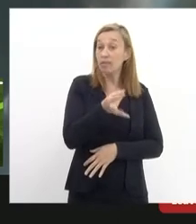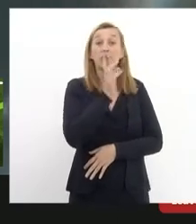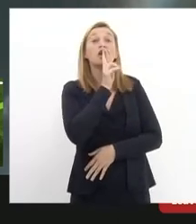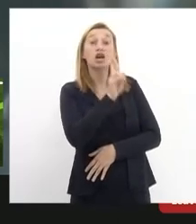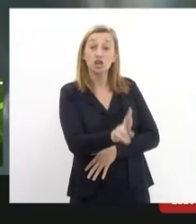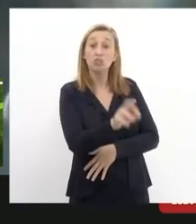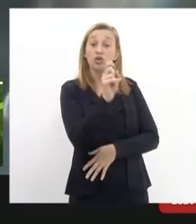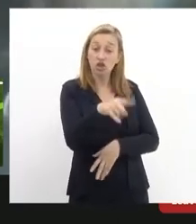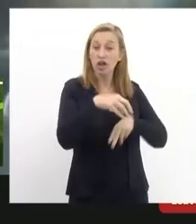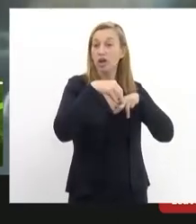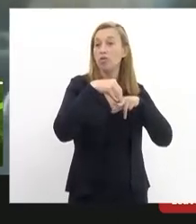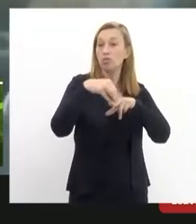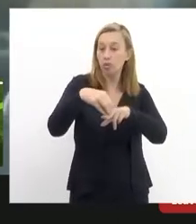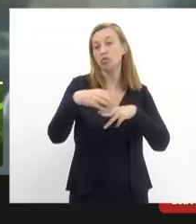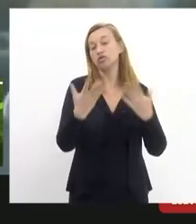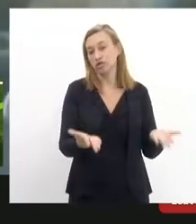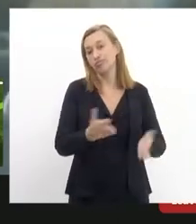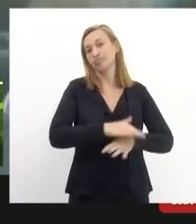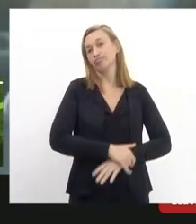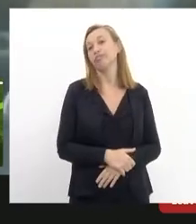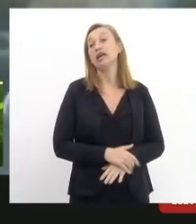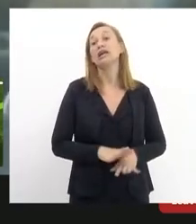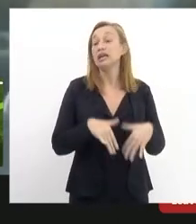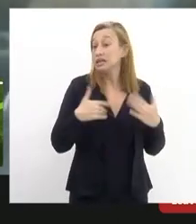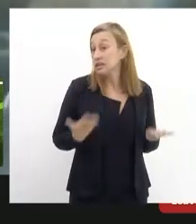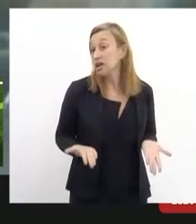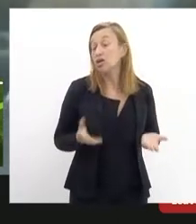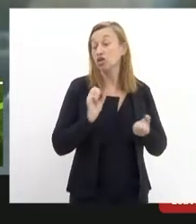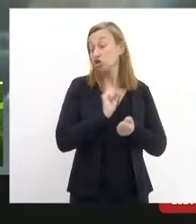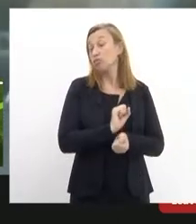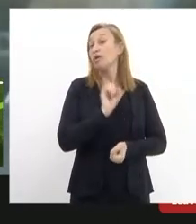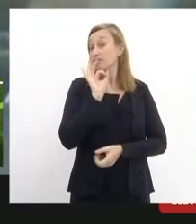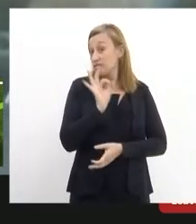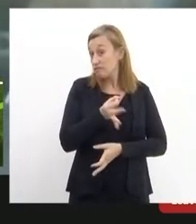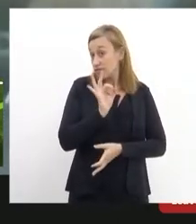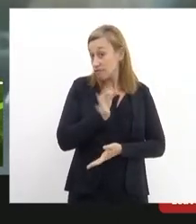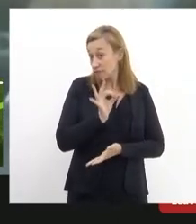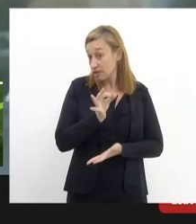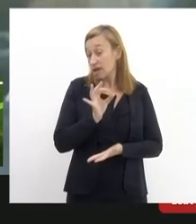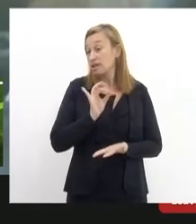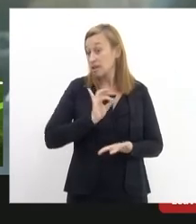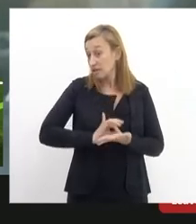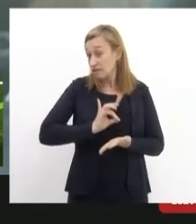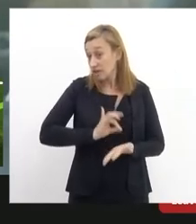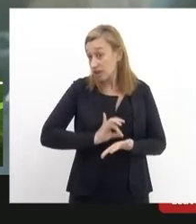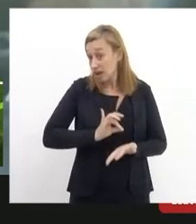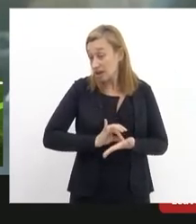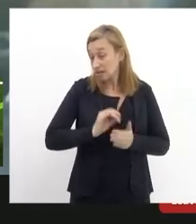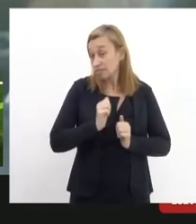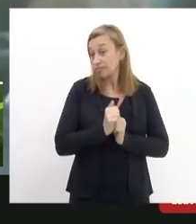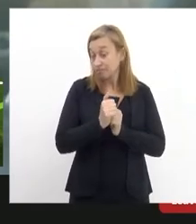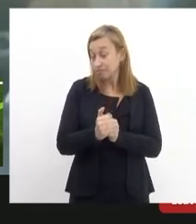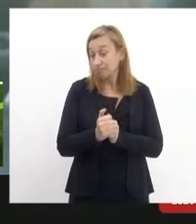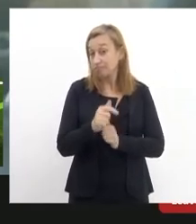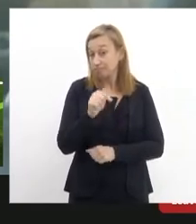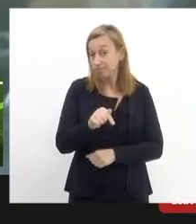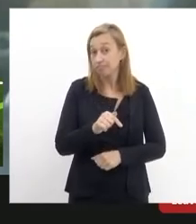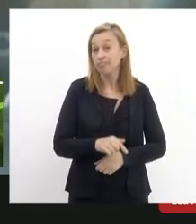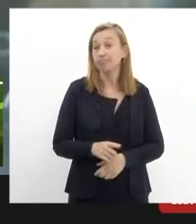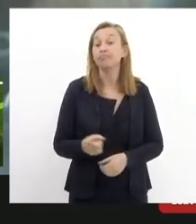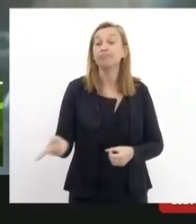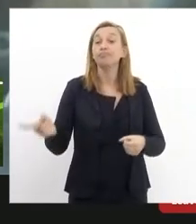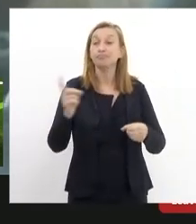que é o bonde de Santa Tere então espero de verdade assim a gente já viu vários encaminhamentos aqui de